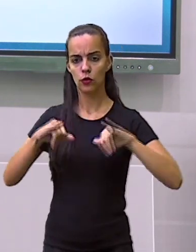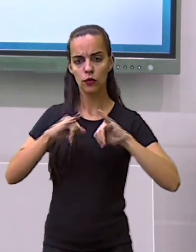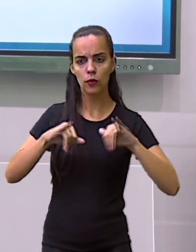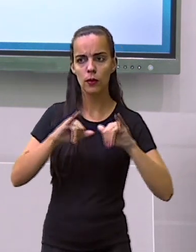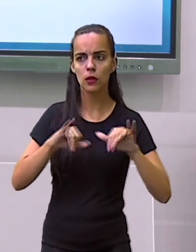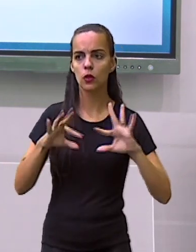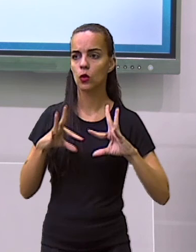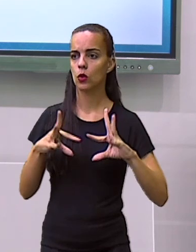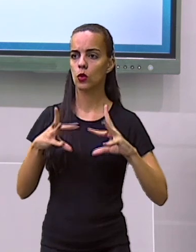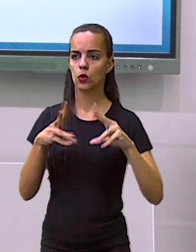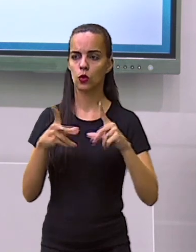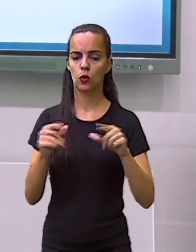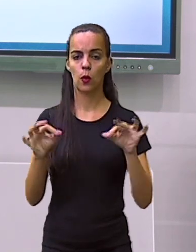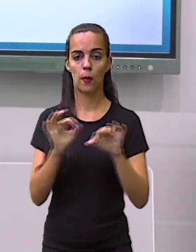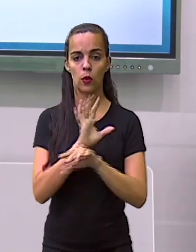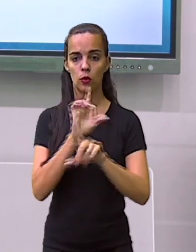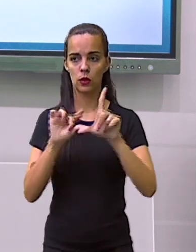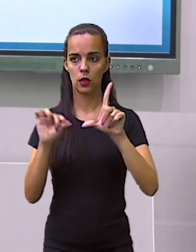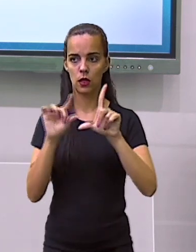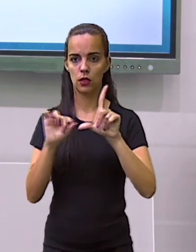nossa legenda.